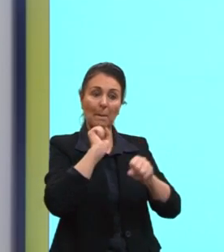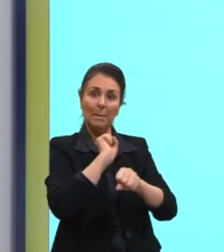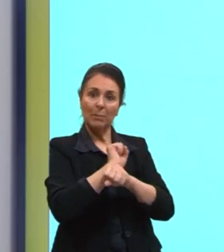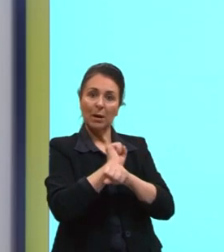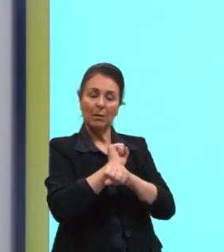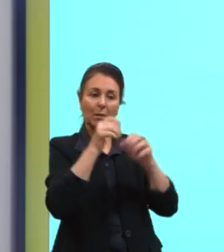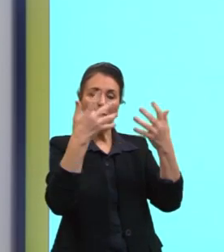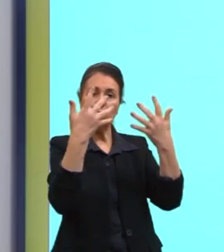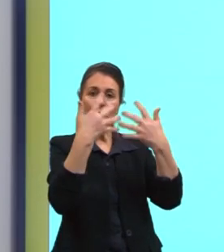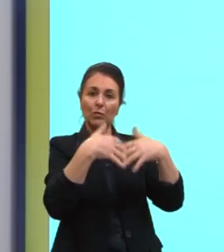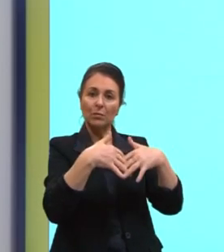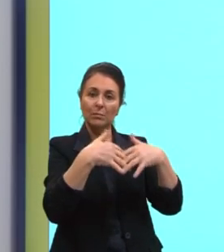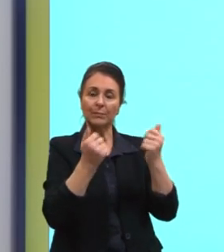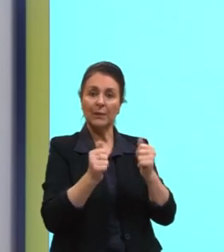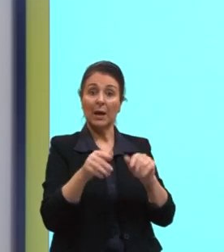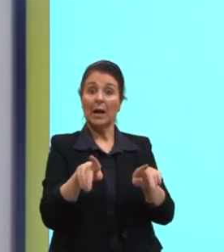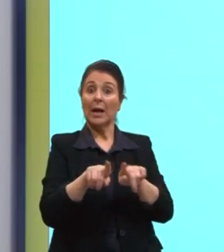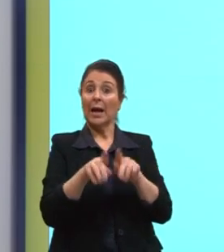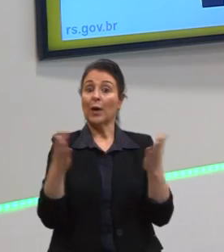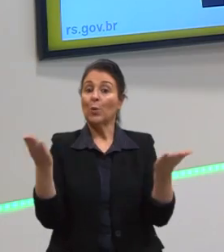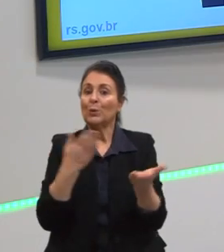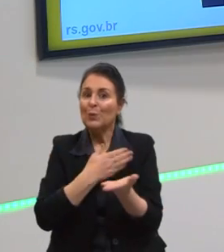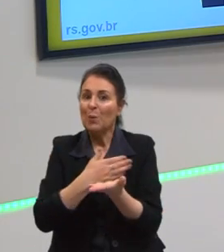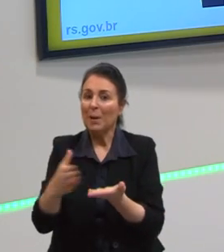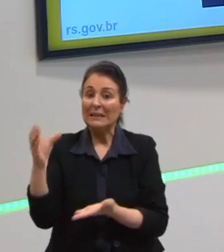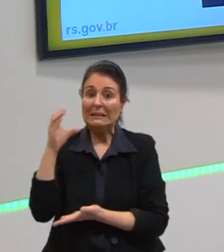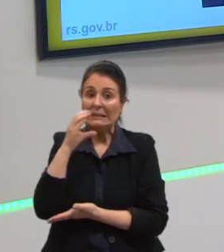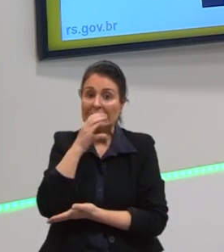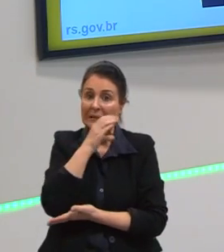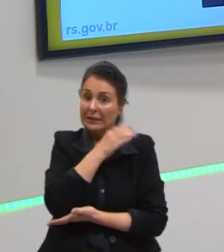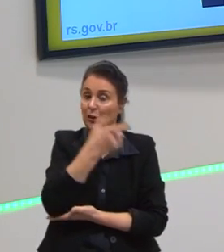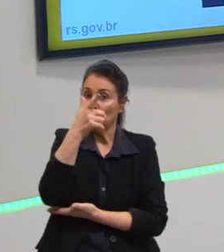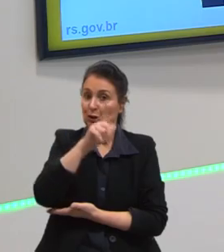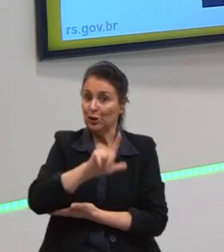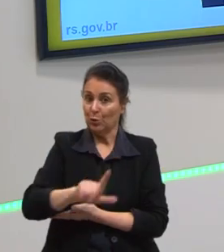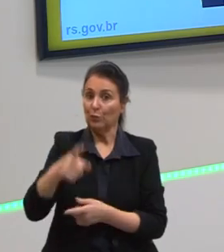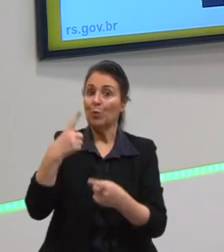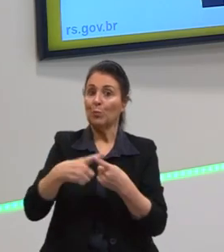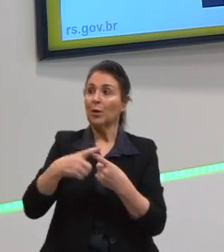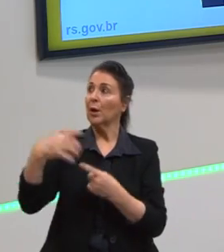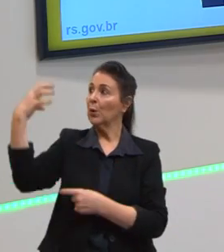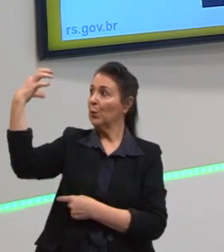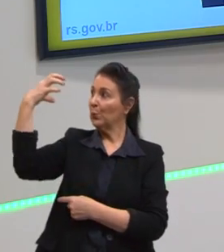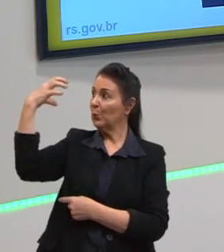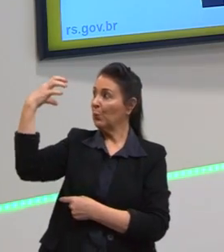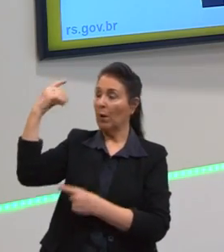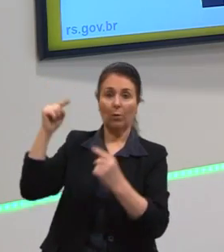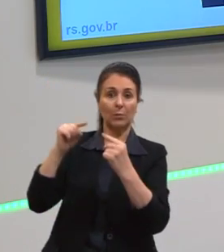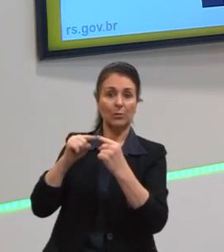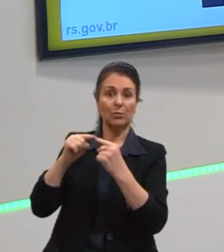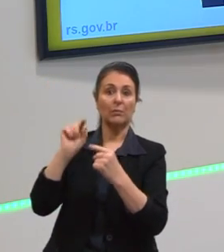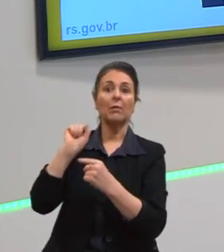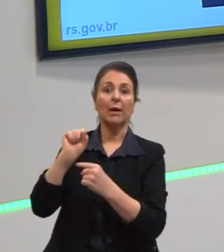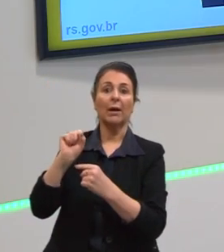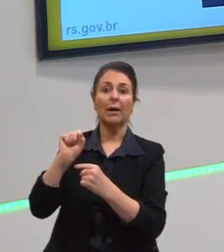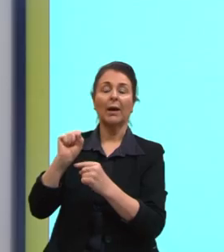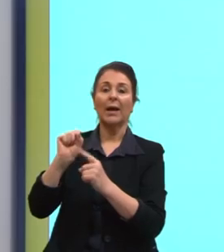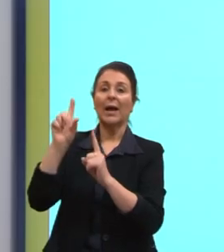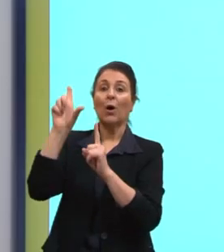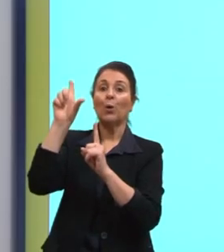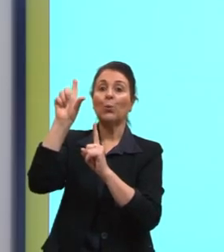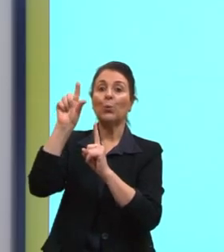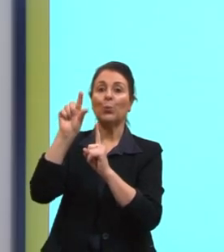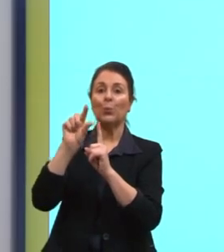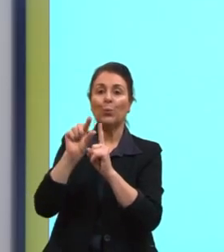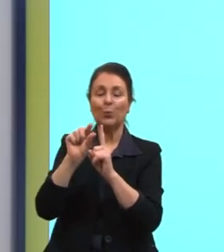Porém, quando esquenta de novo, porque o objetivo do ar-condicionado é diminuir a temperatura, na maioria